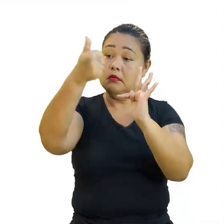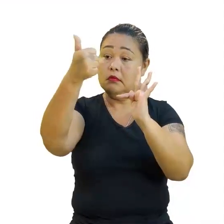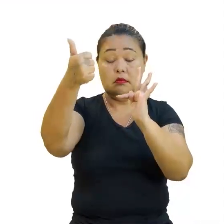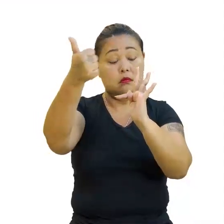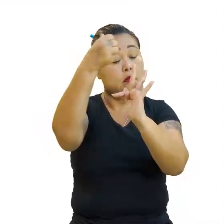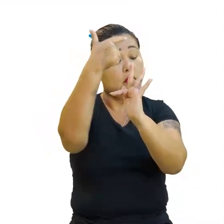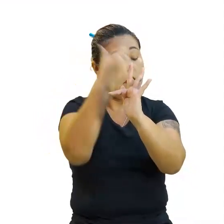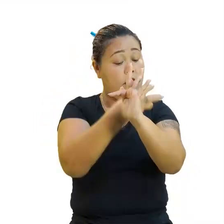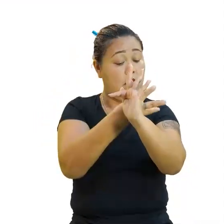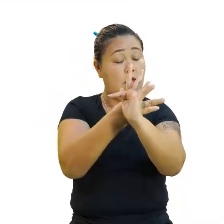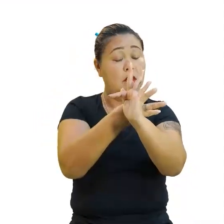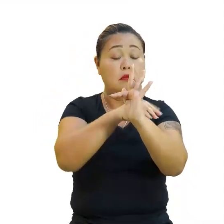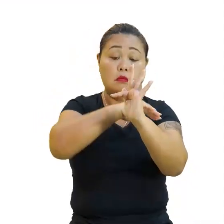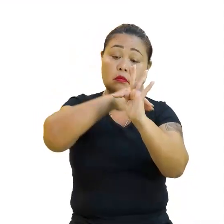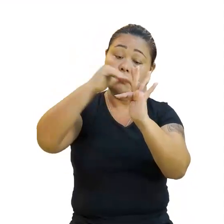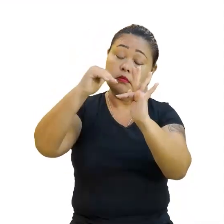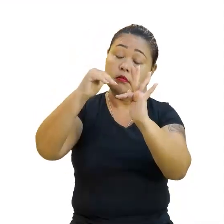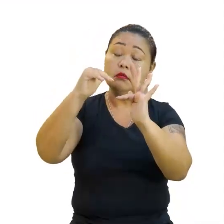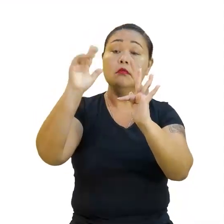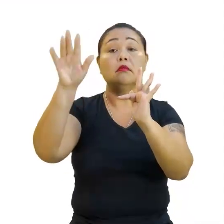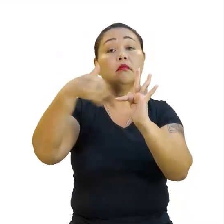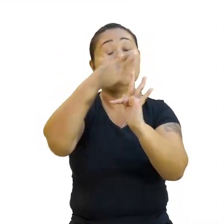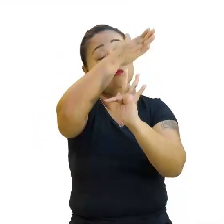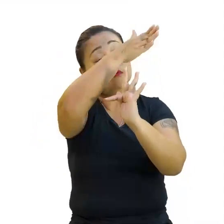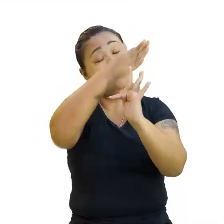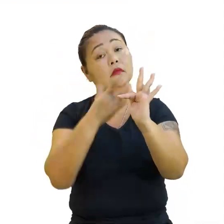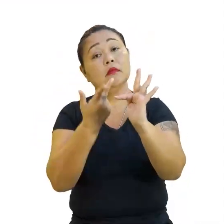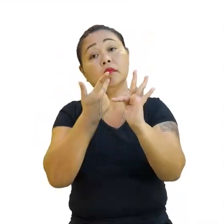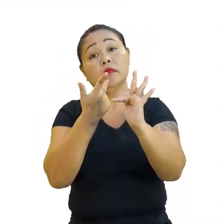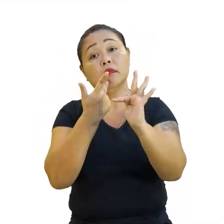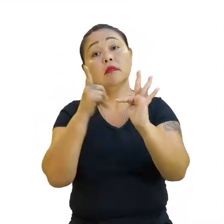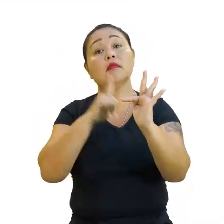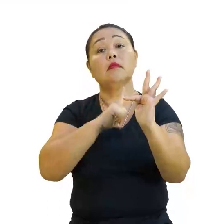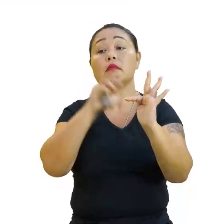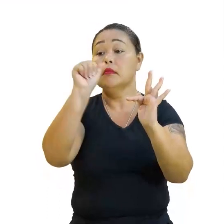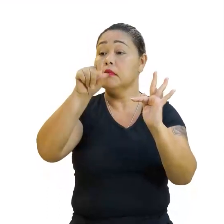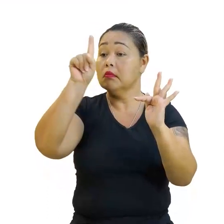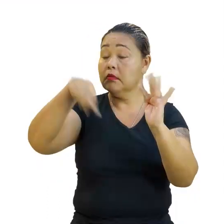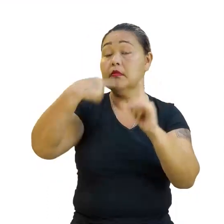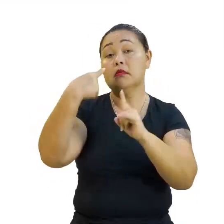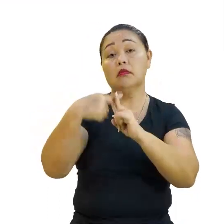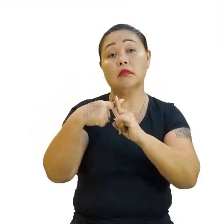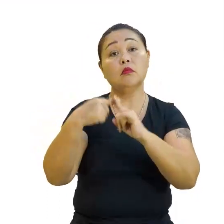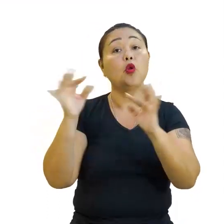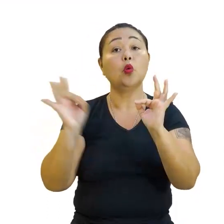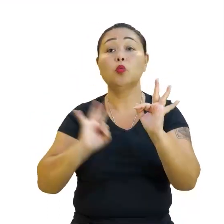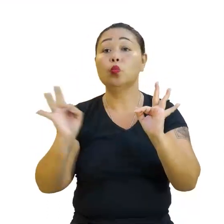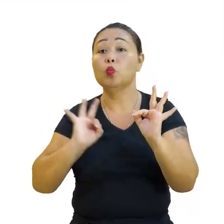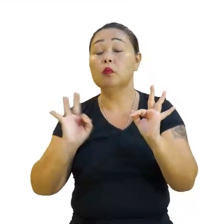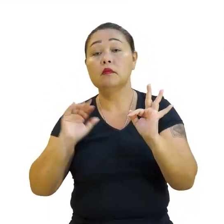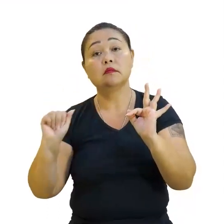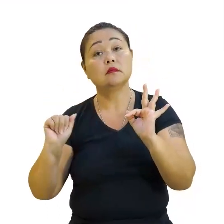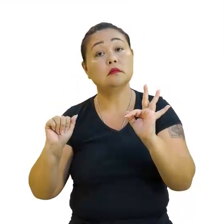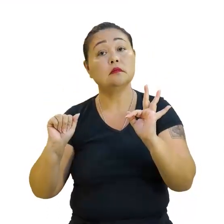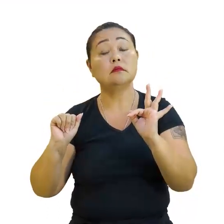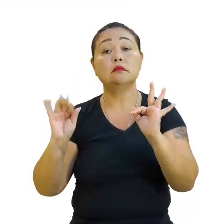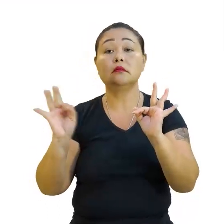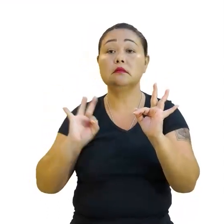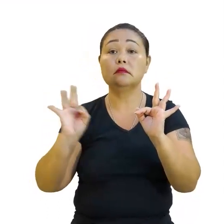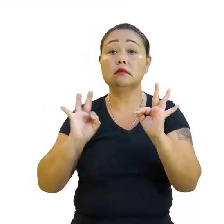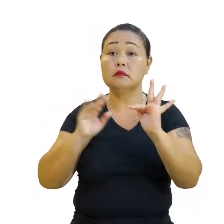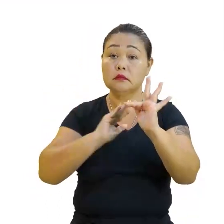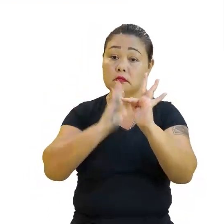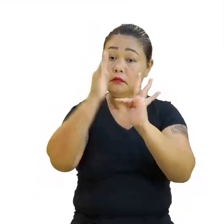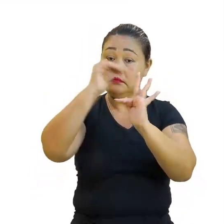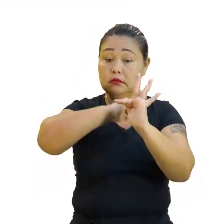e no terceiro quadrante. E também falamos que o A tem que ser positivo, né? Positivo. Aqui não tem nem A. É zero. Então, não é nem crescente. Nem